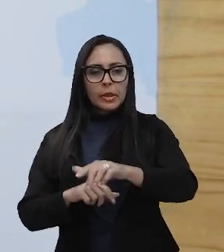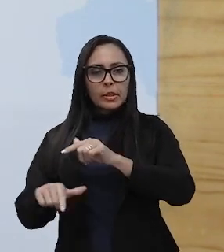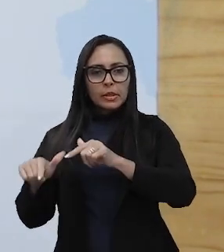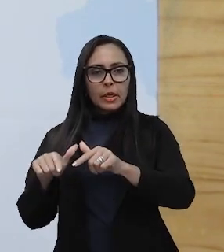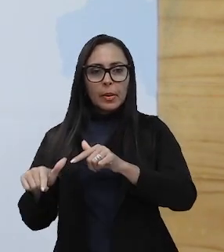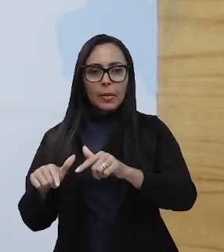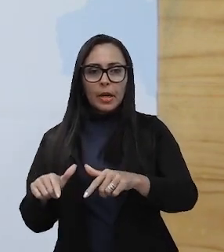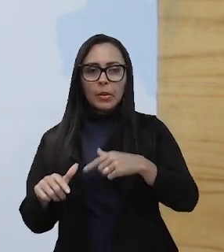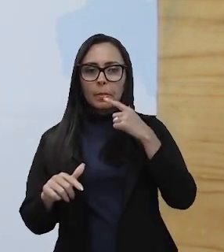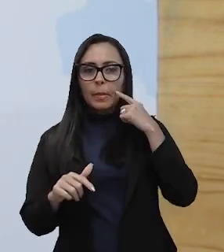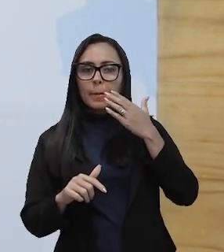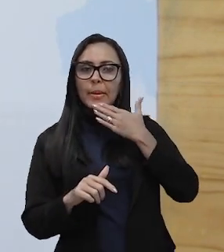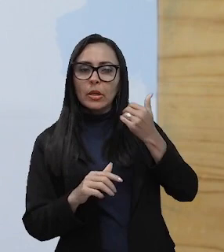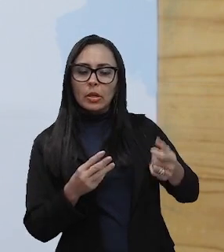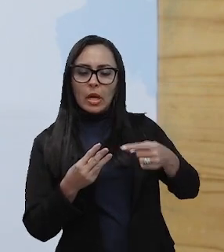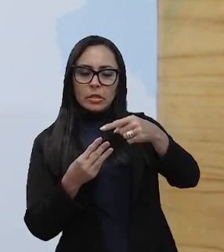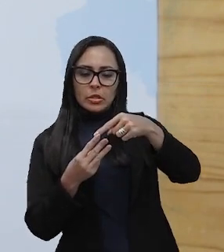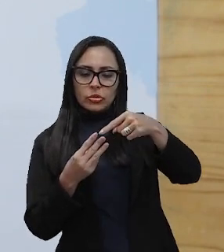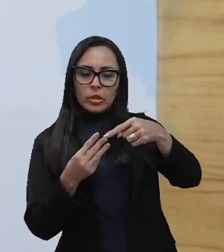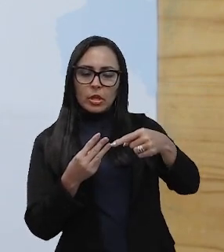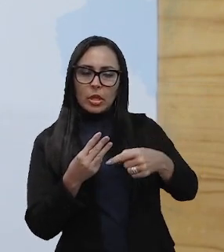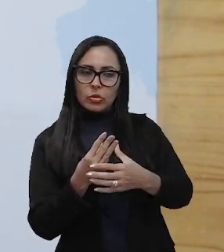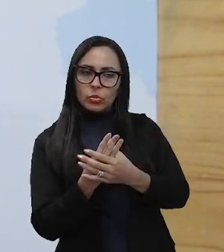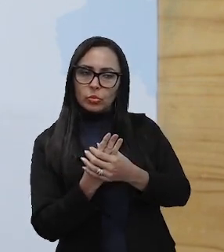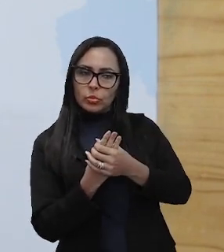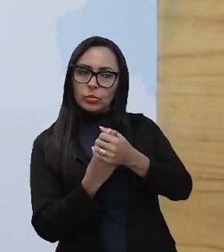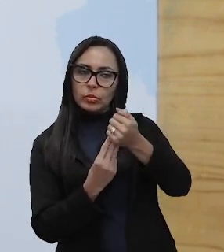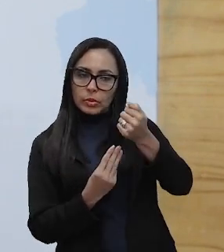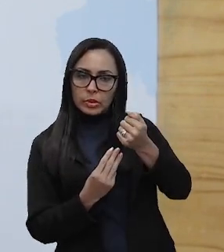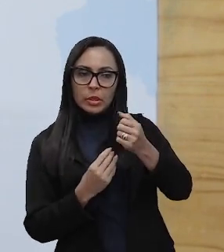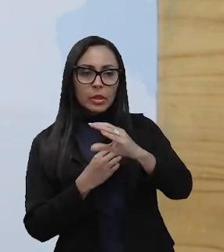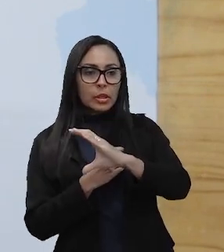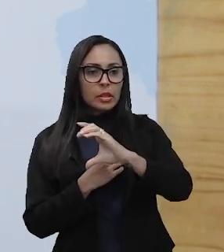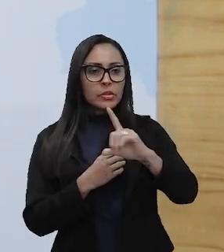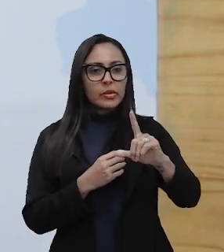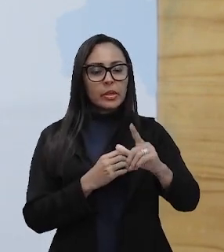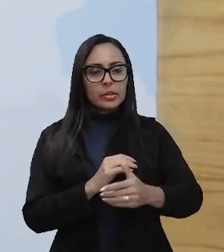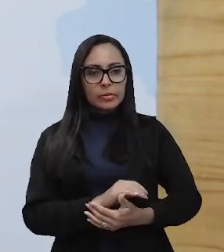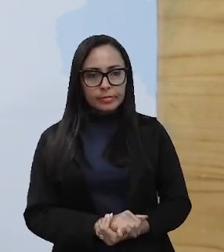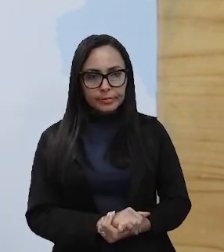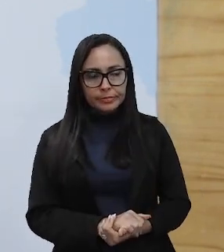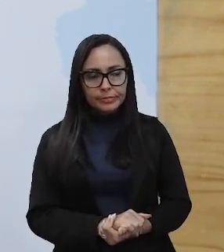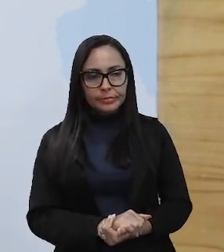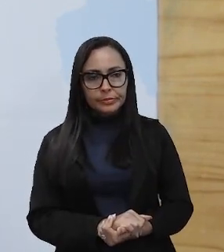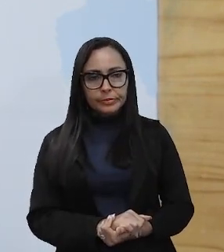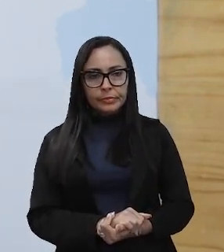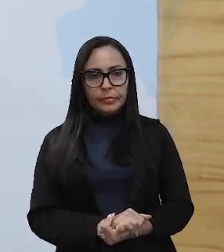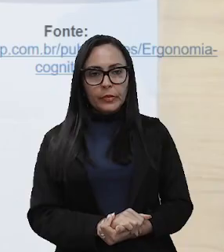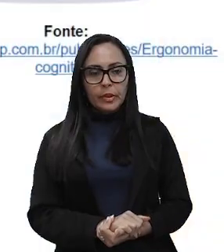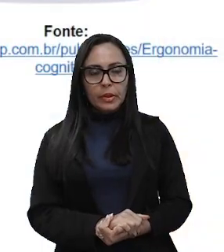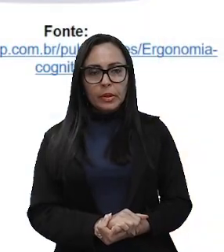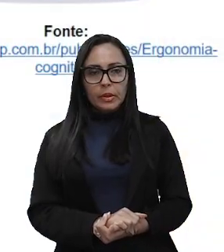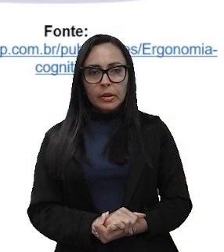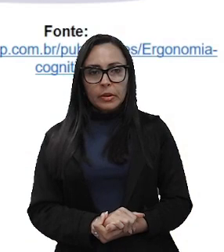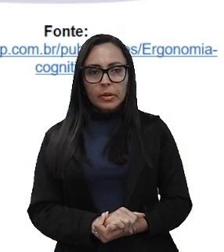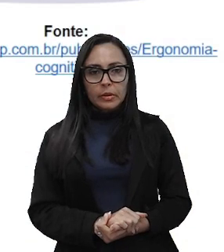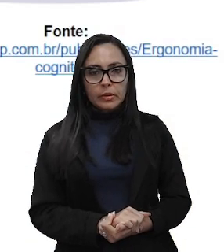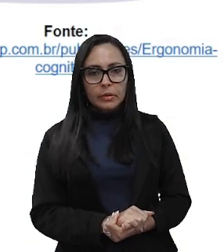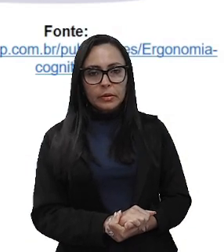favorecer essas três classificações da ergonomia, certo? Então, agora, vamos